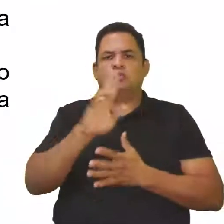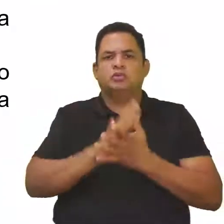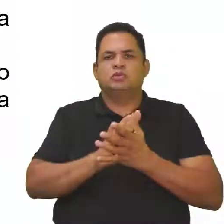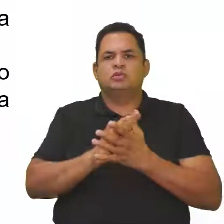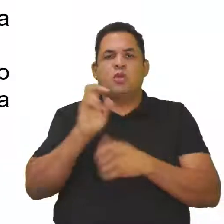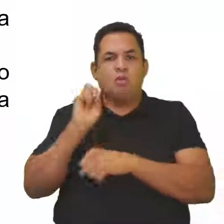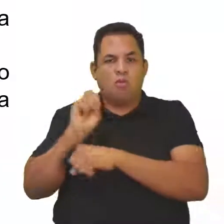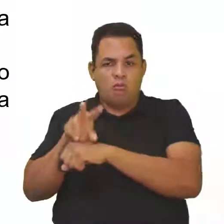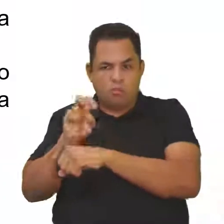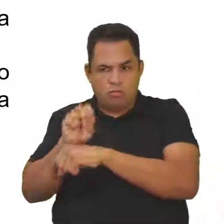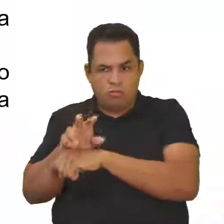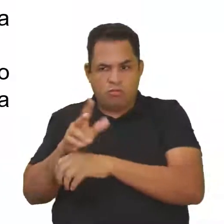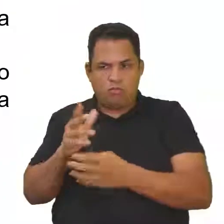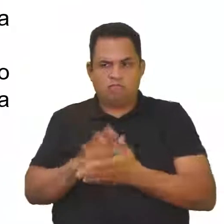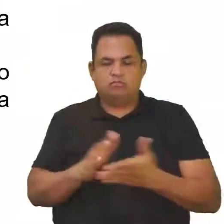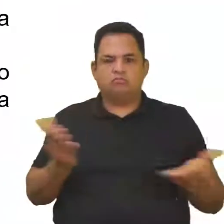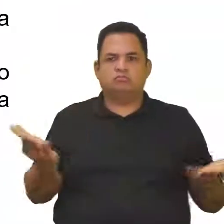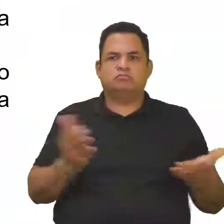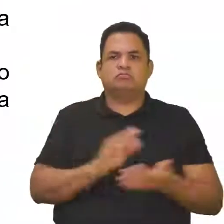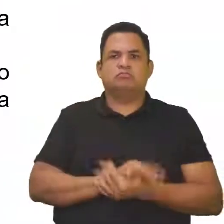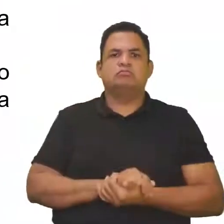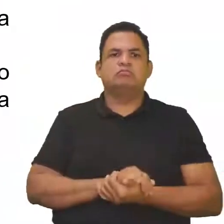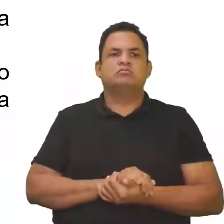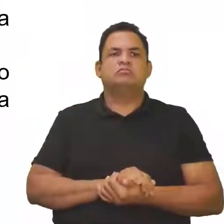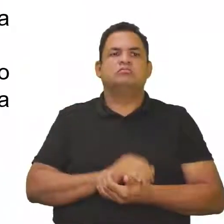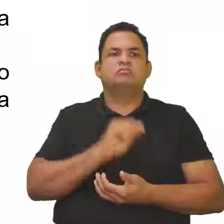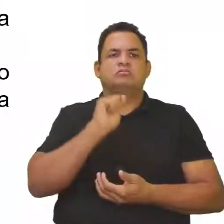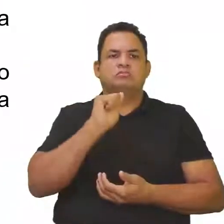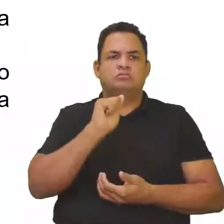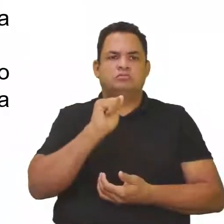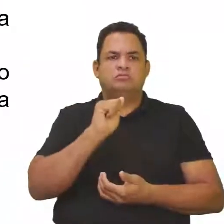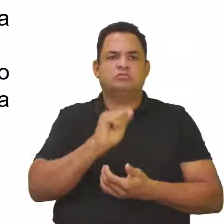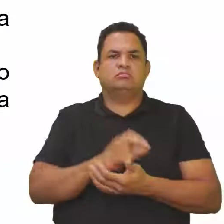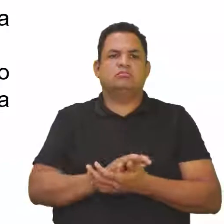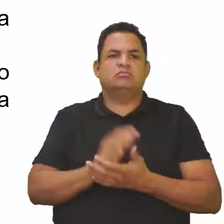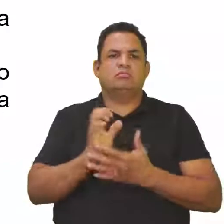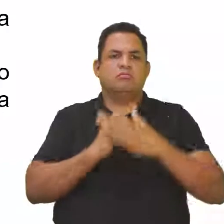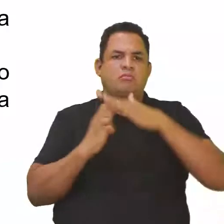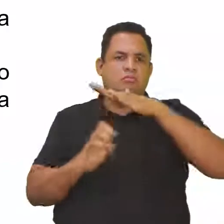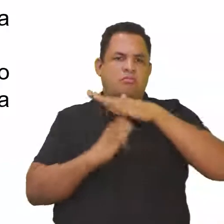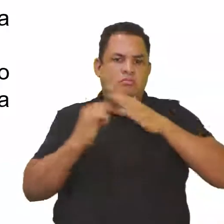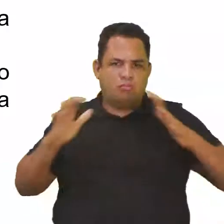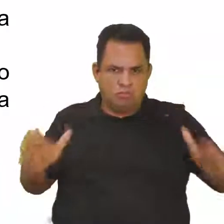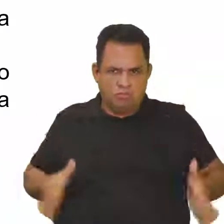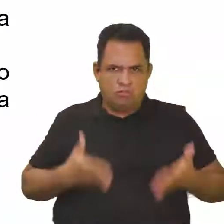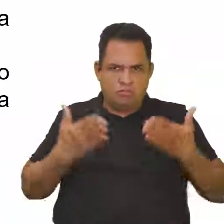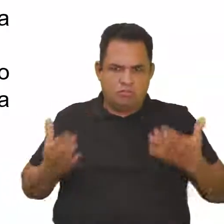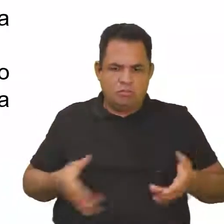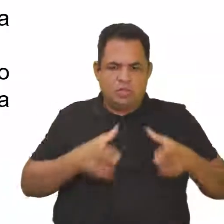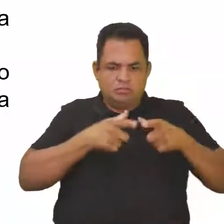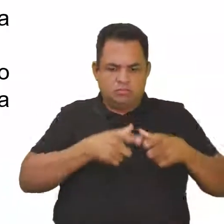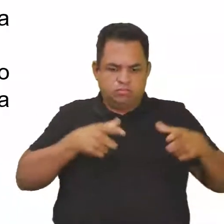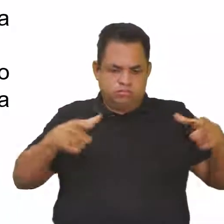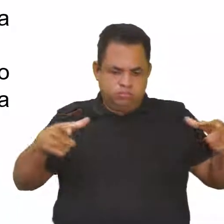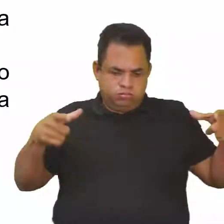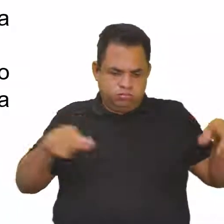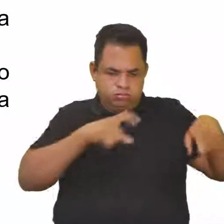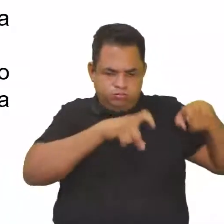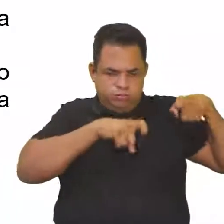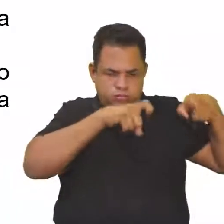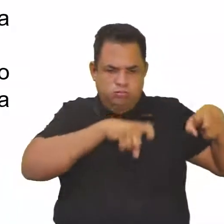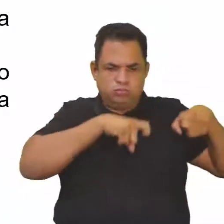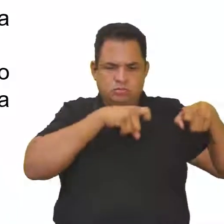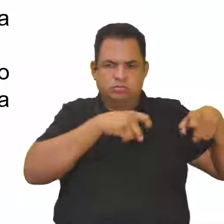agrotóxicos. Aí tem aqui, letra A. As empresas estimulam o aumento da produção agrícola